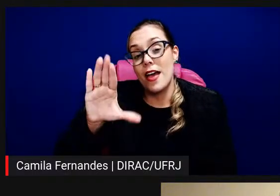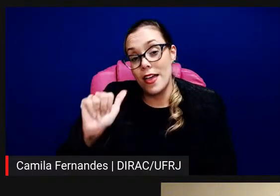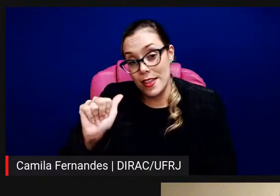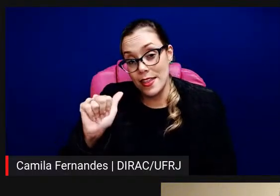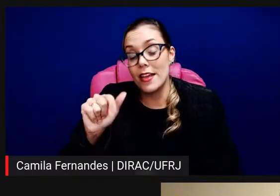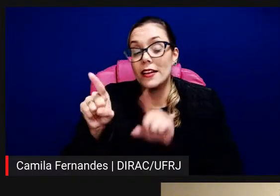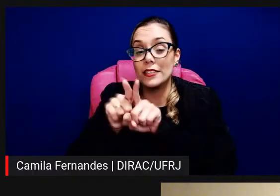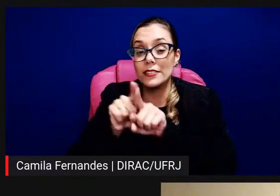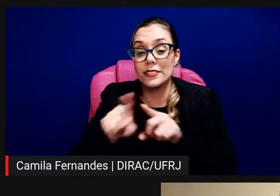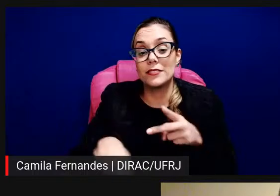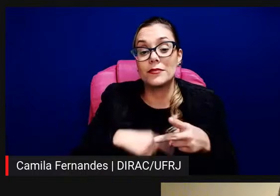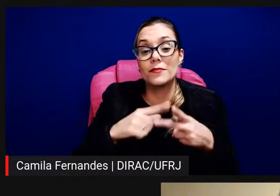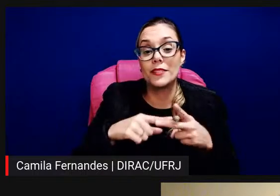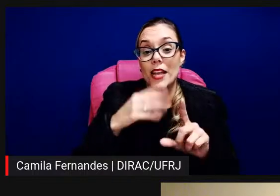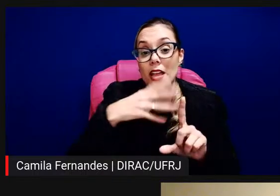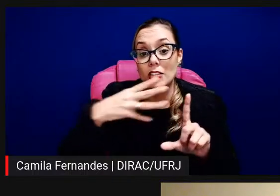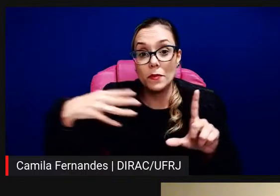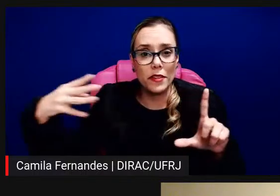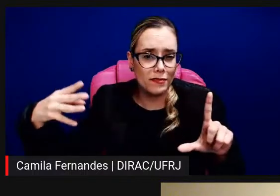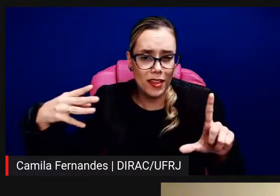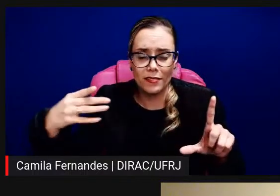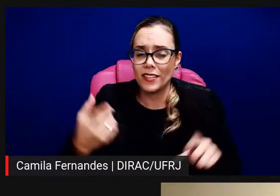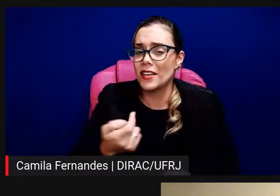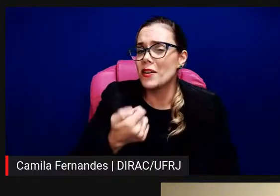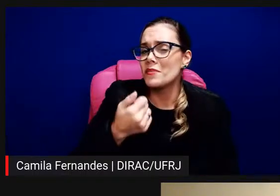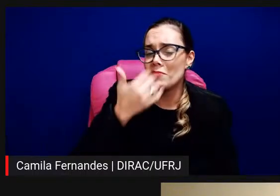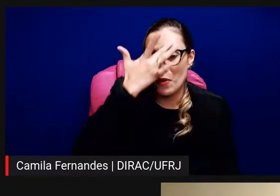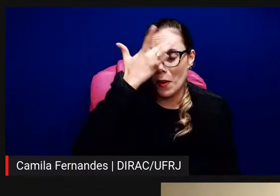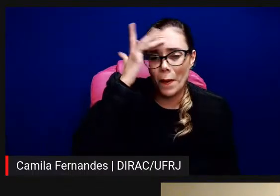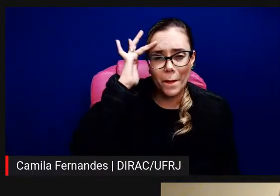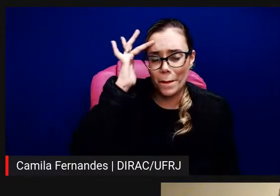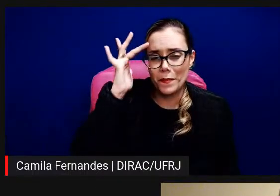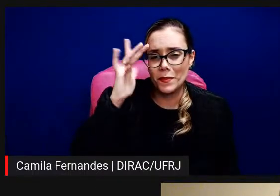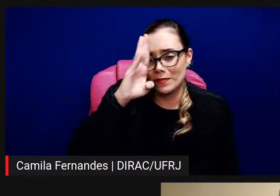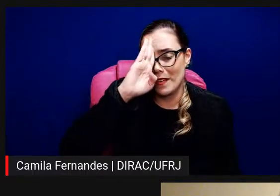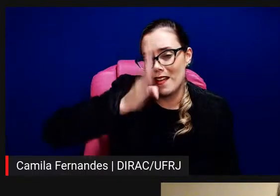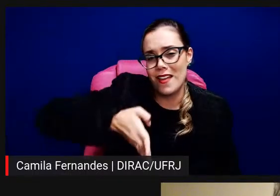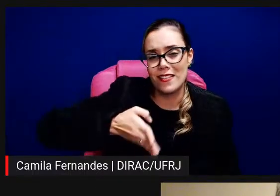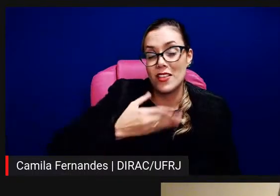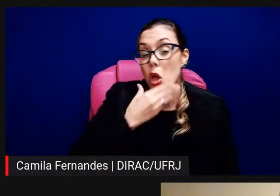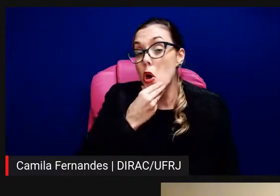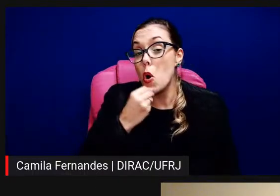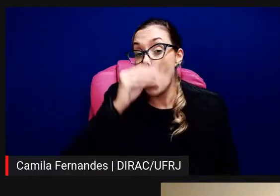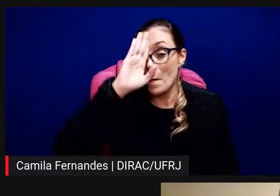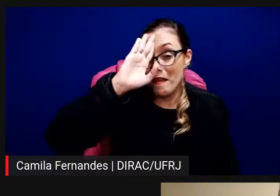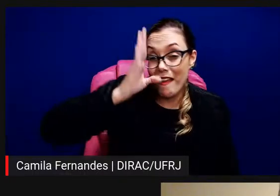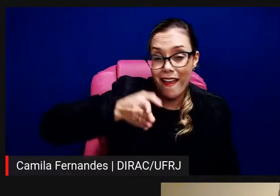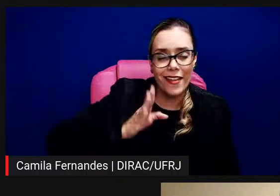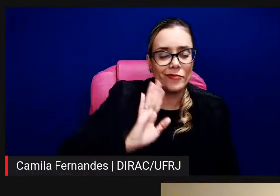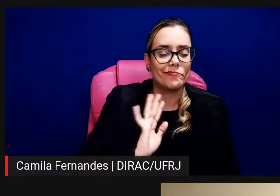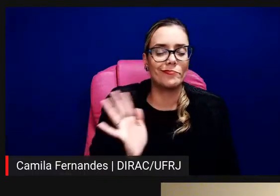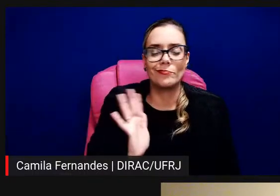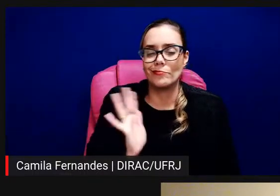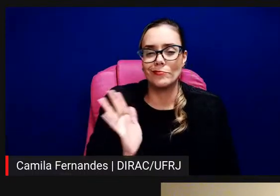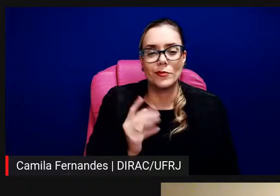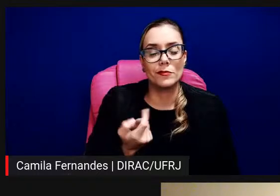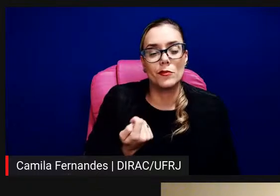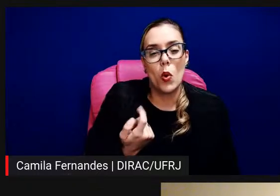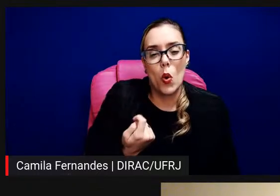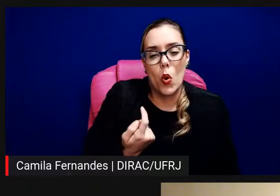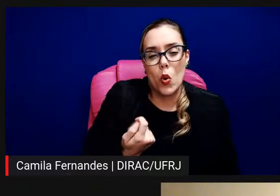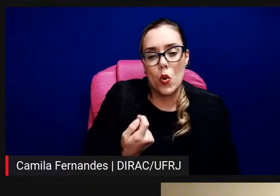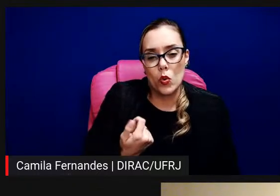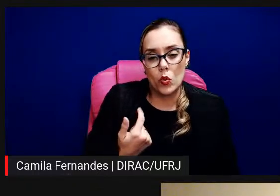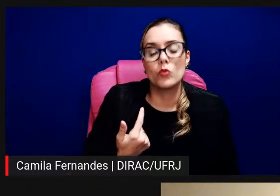pouquíssimos homens héteros, eu acho que esse é o único recorde maior, já no hétero já